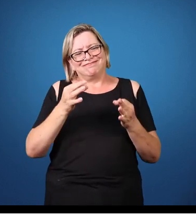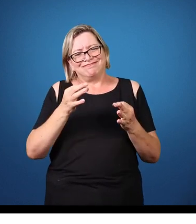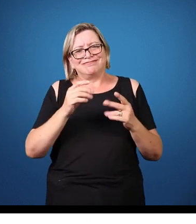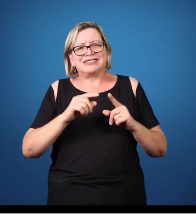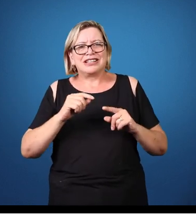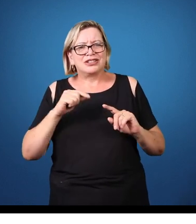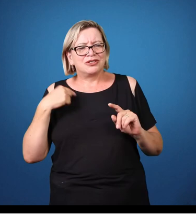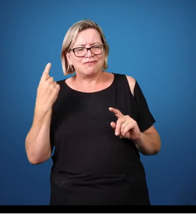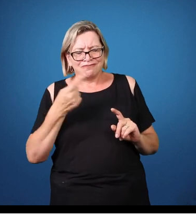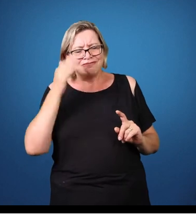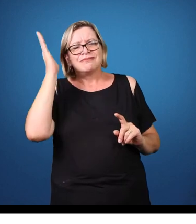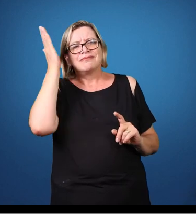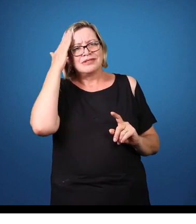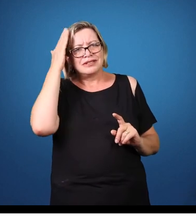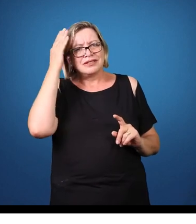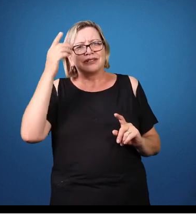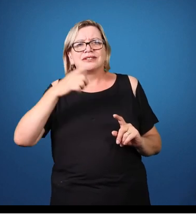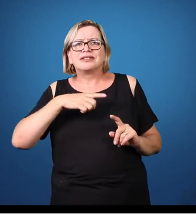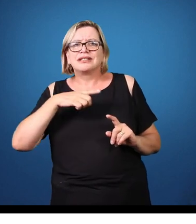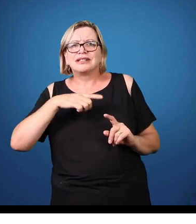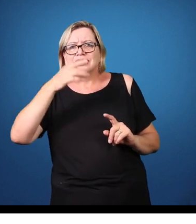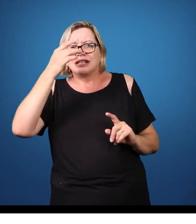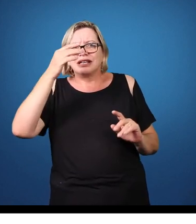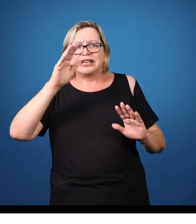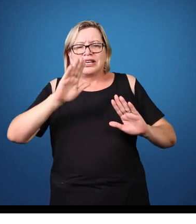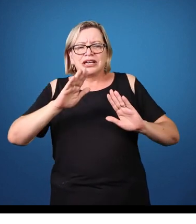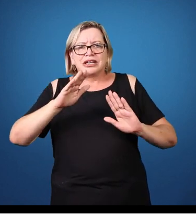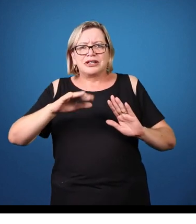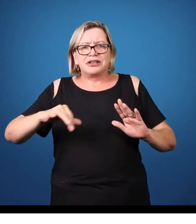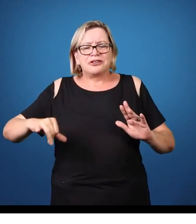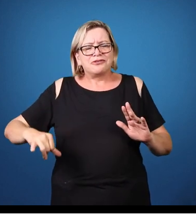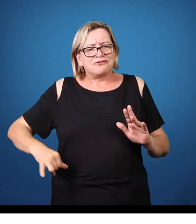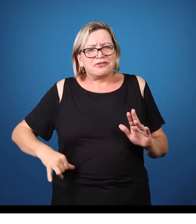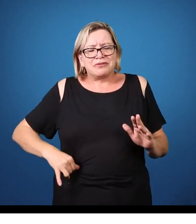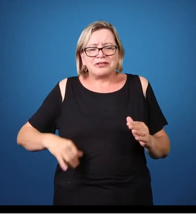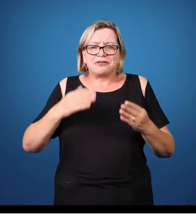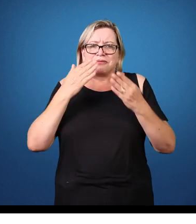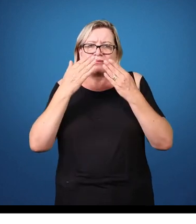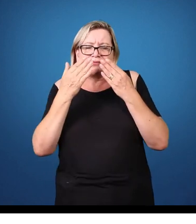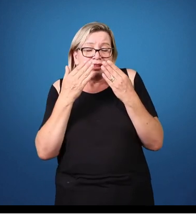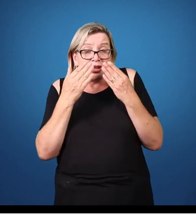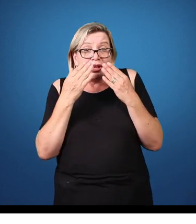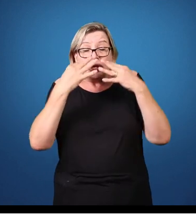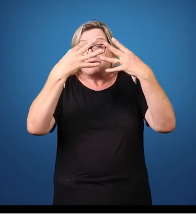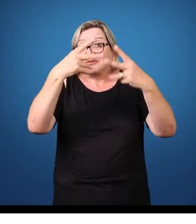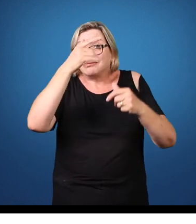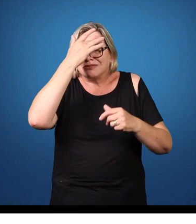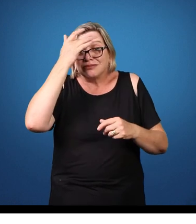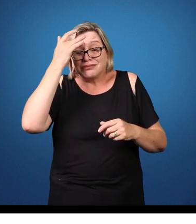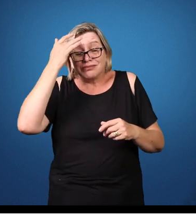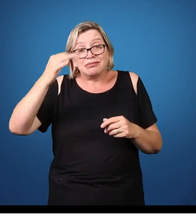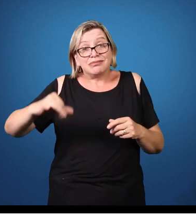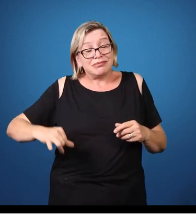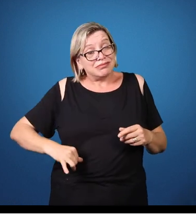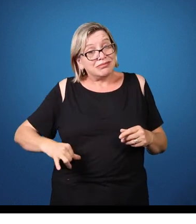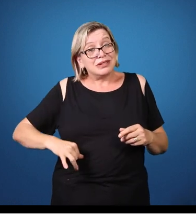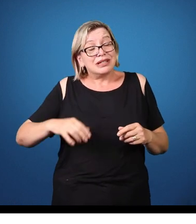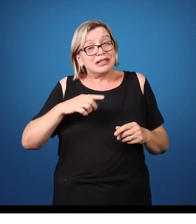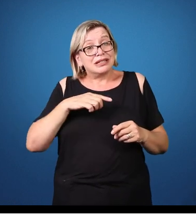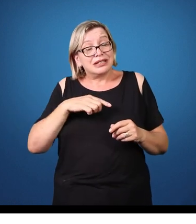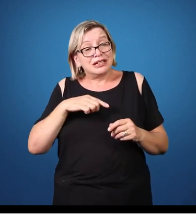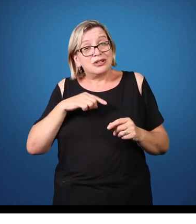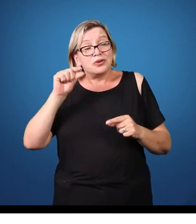sofrimento, todos nós temos, e aí o que vai caracterizar um transtorno mental é um prejuízo significativo